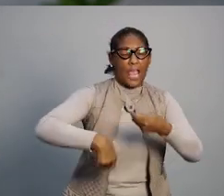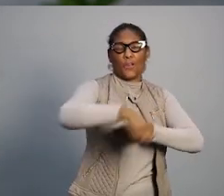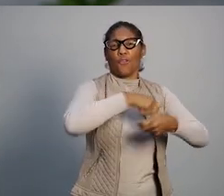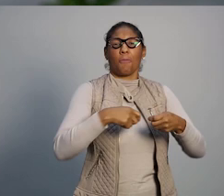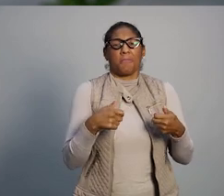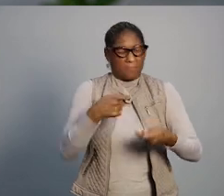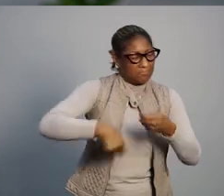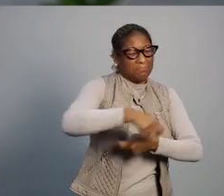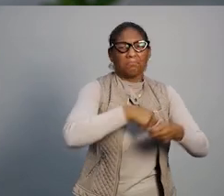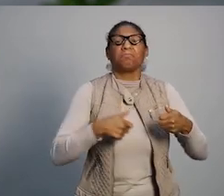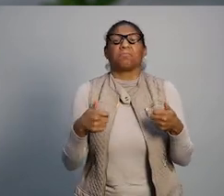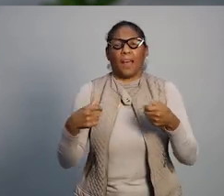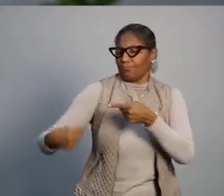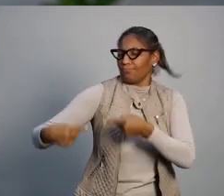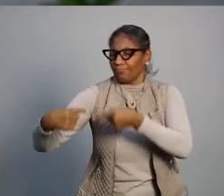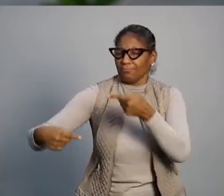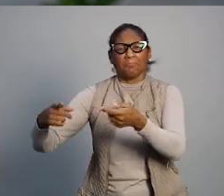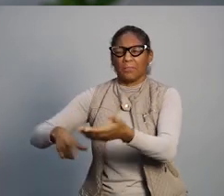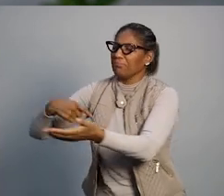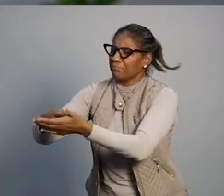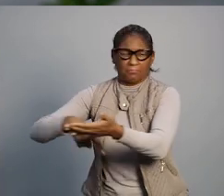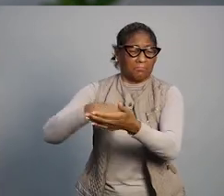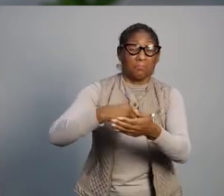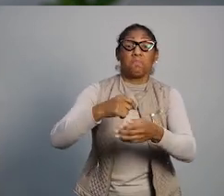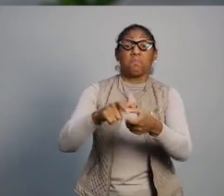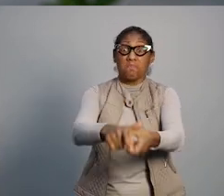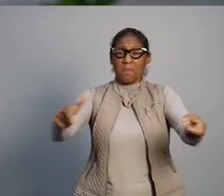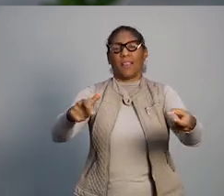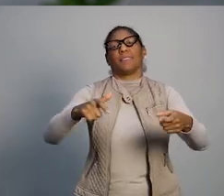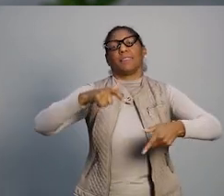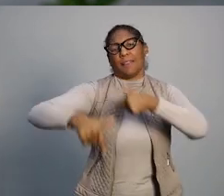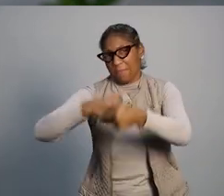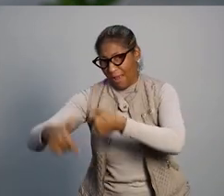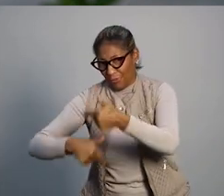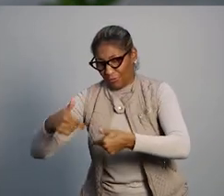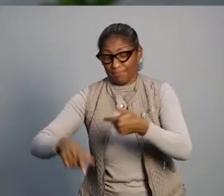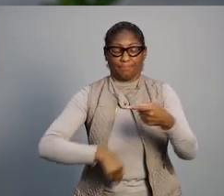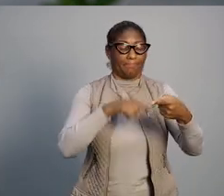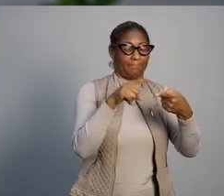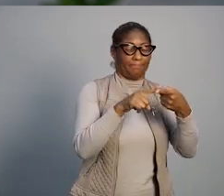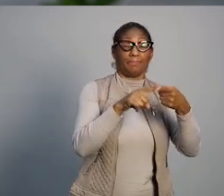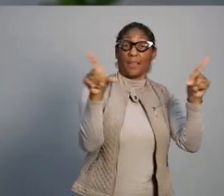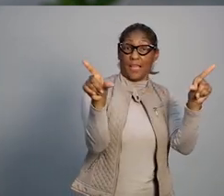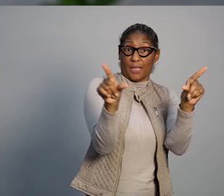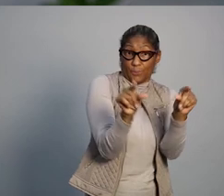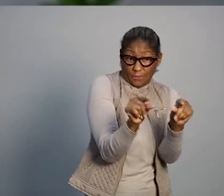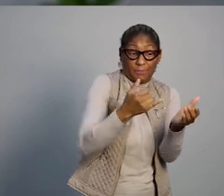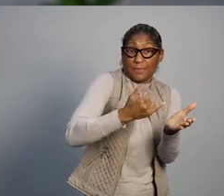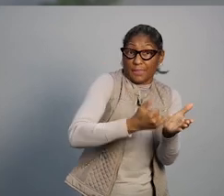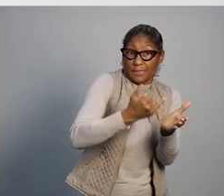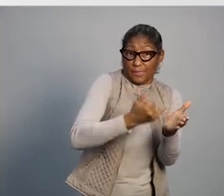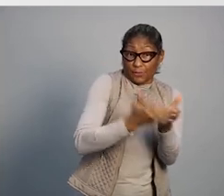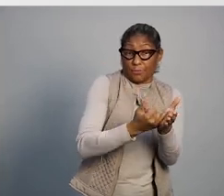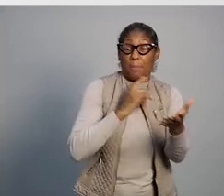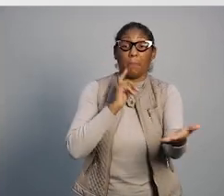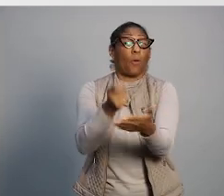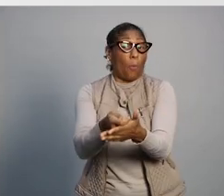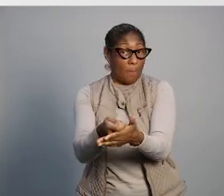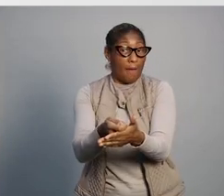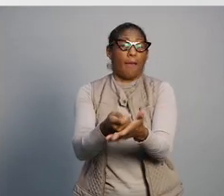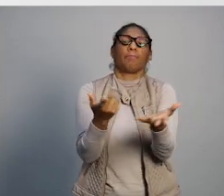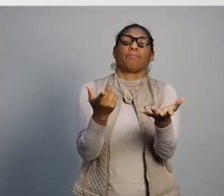mais competitividade para a nossa economia e com mais competitividade, mais investimentos e mais empregos. São elas,